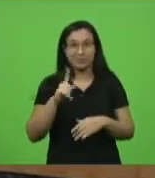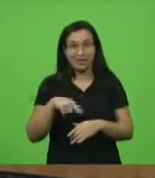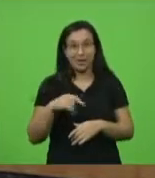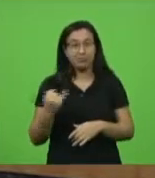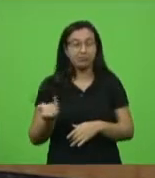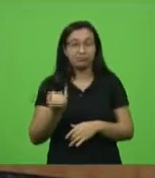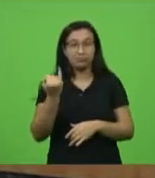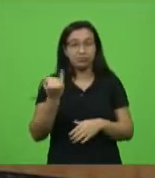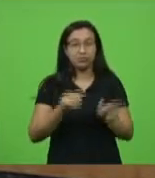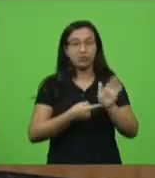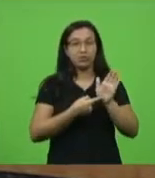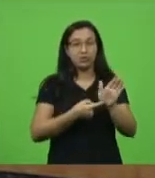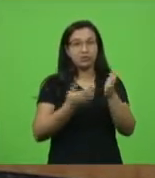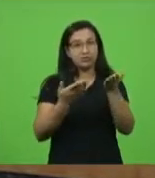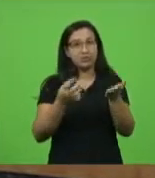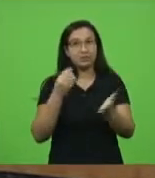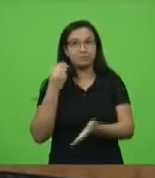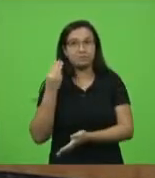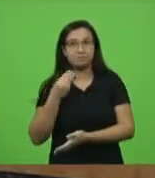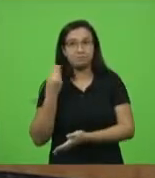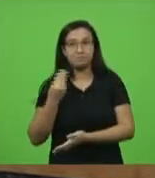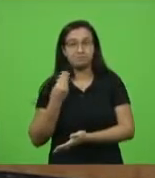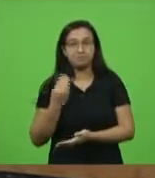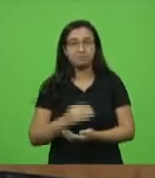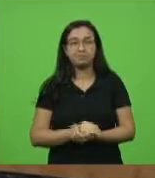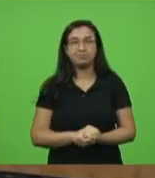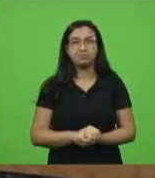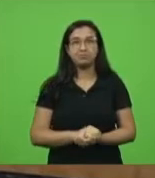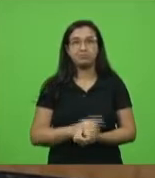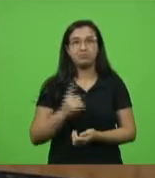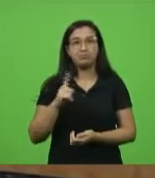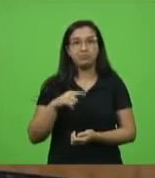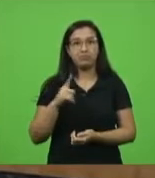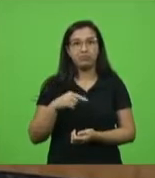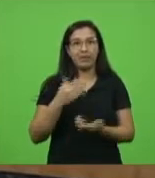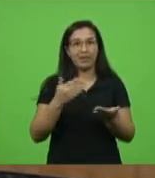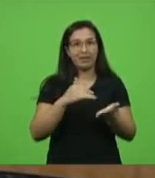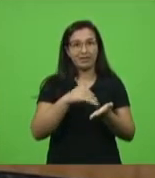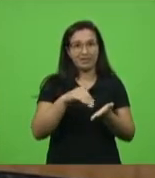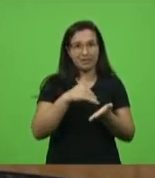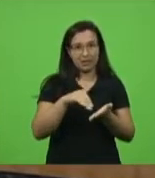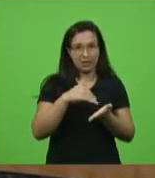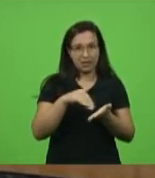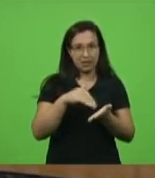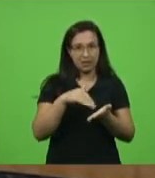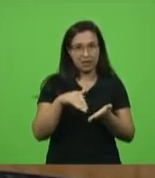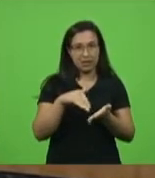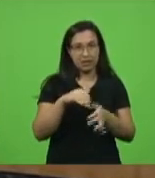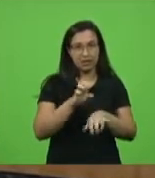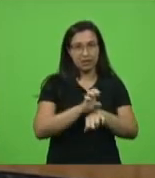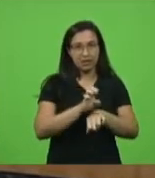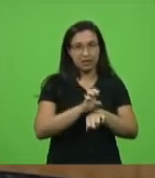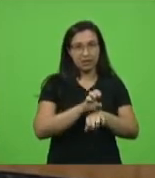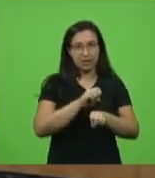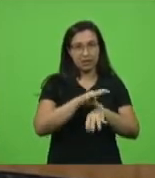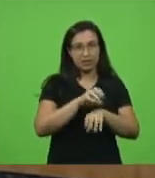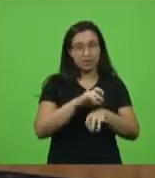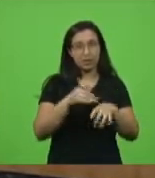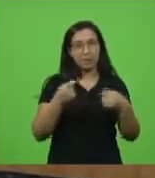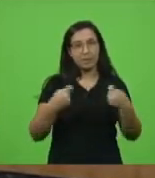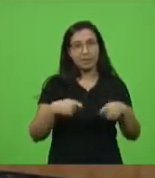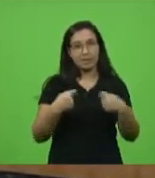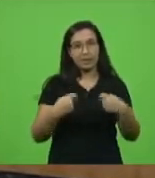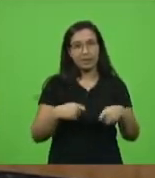indicação do deputado Márcios, e de fato é algo que a Secretaria de Estado da Educação precisa resolver. Não